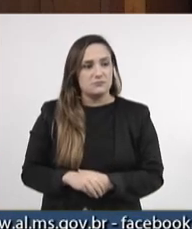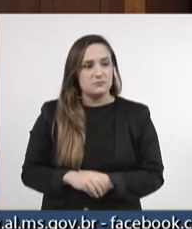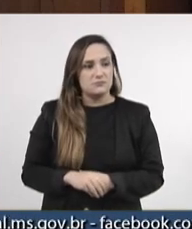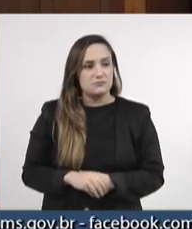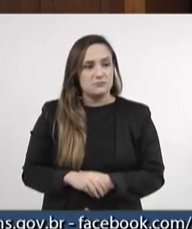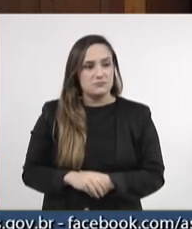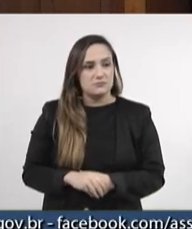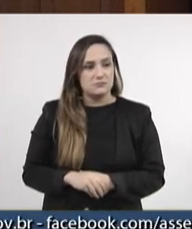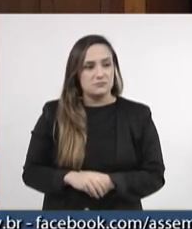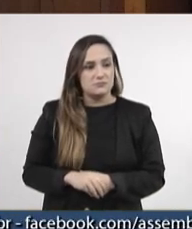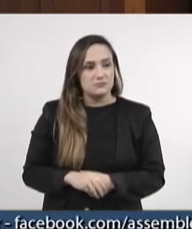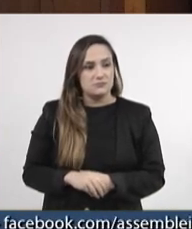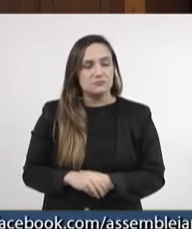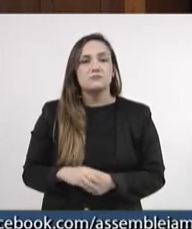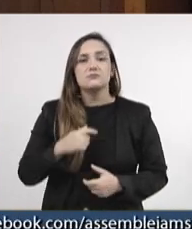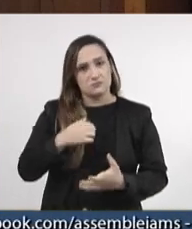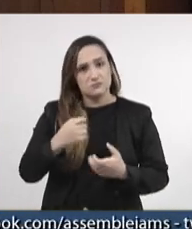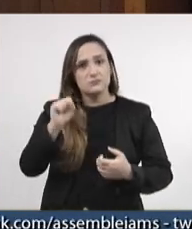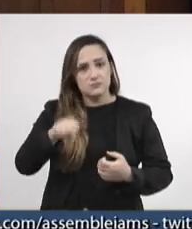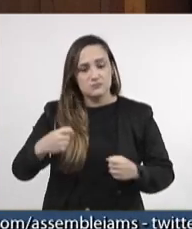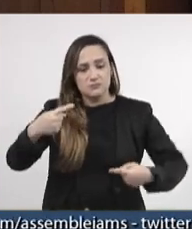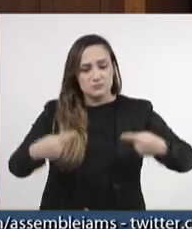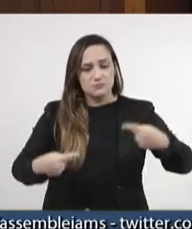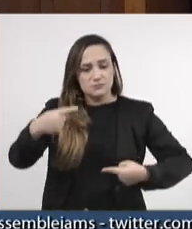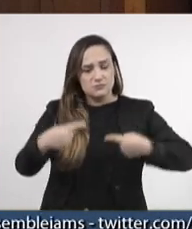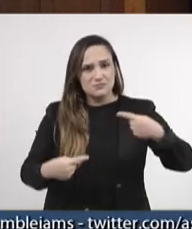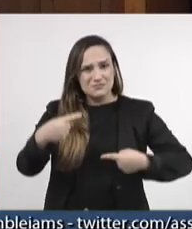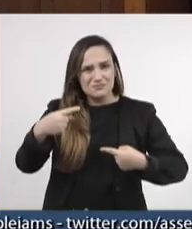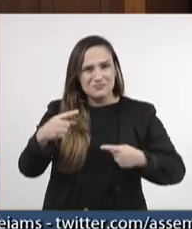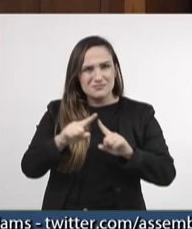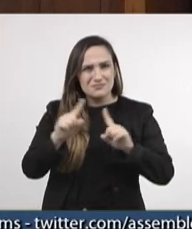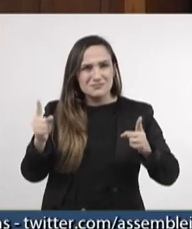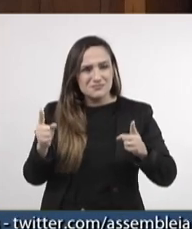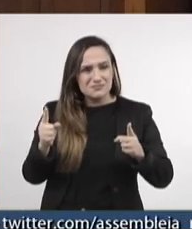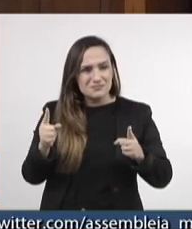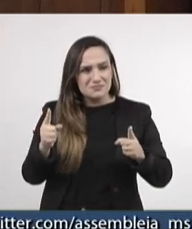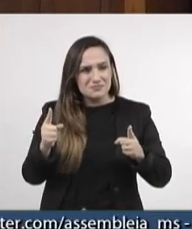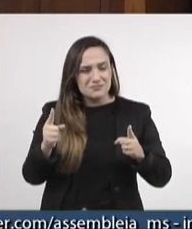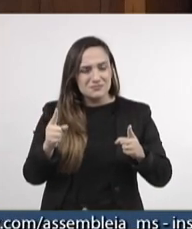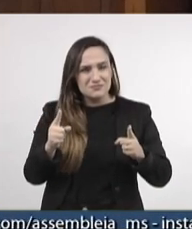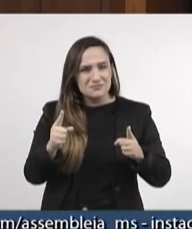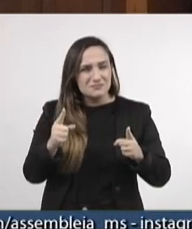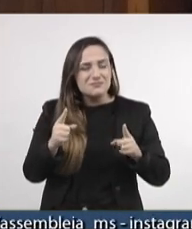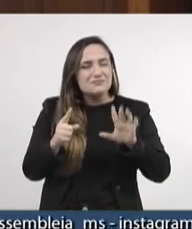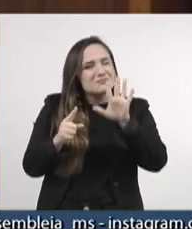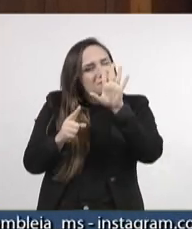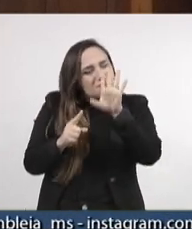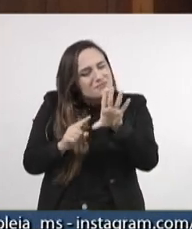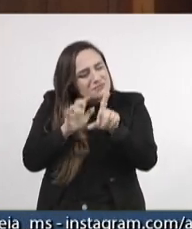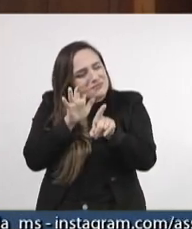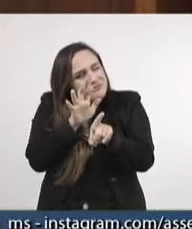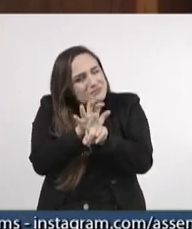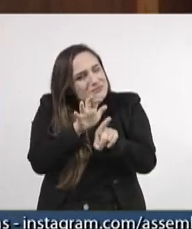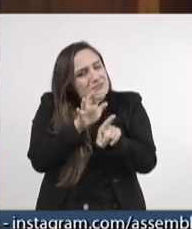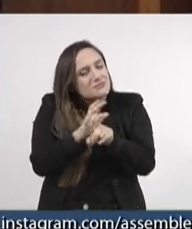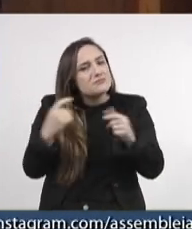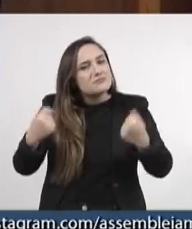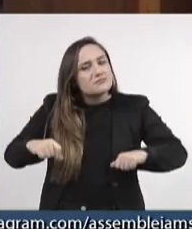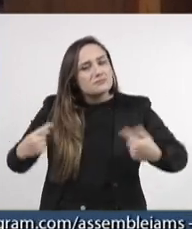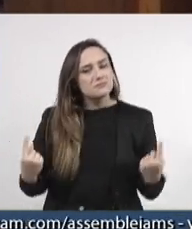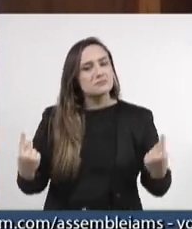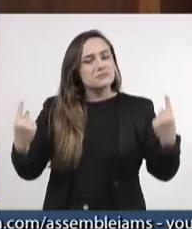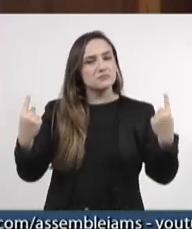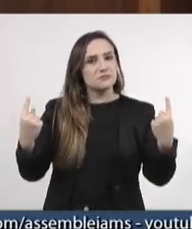incentivo ao debate, mas a construção das narrativas tem que ter os dois lados.